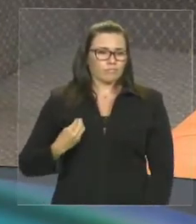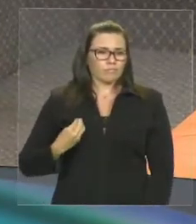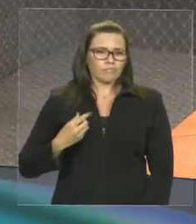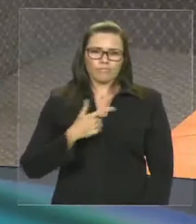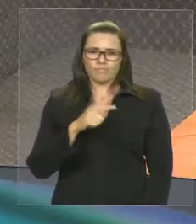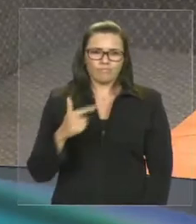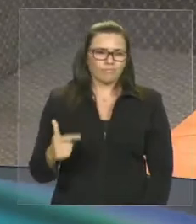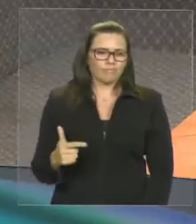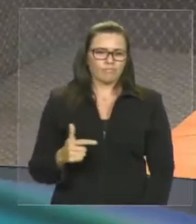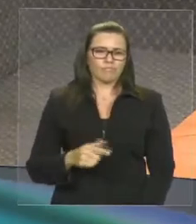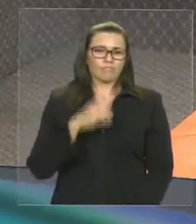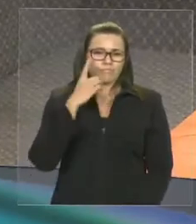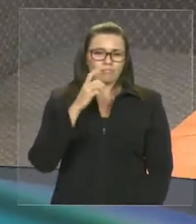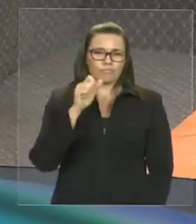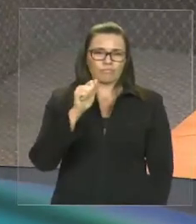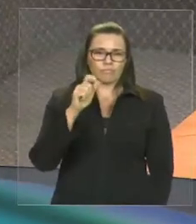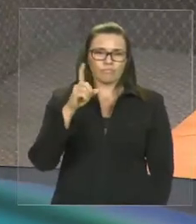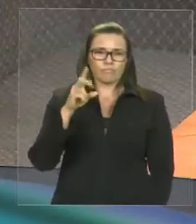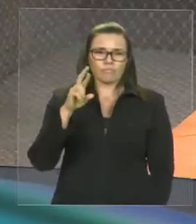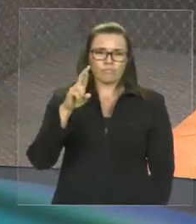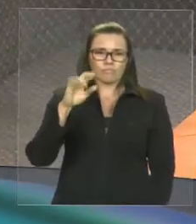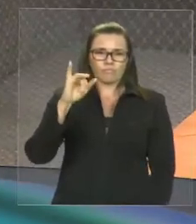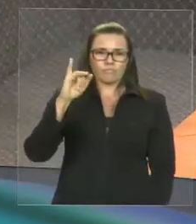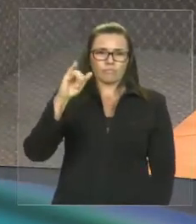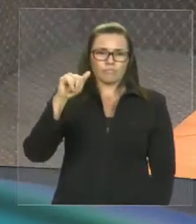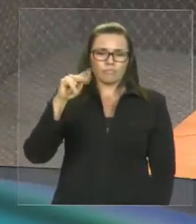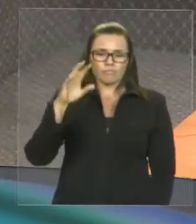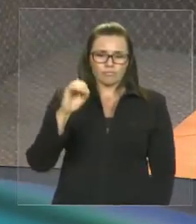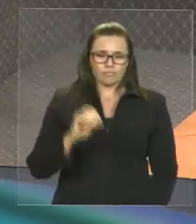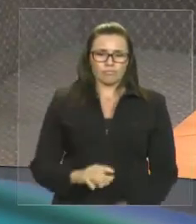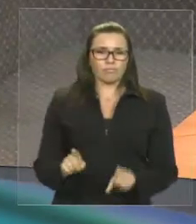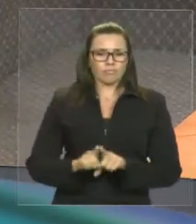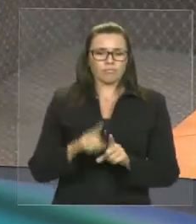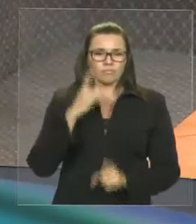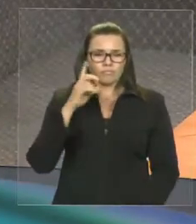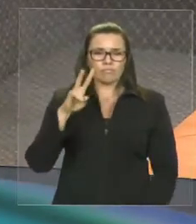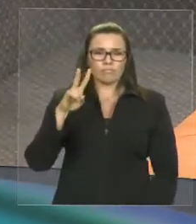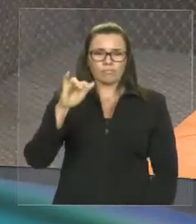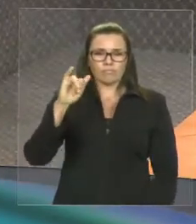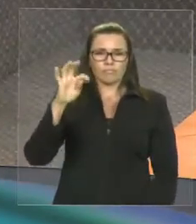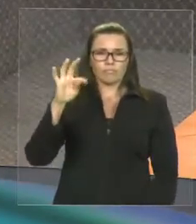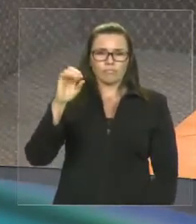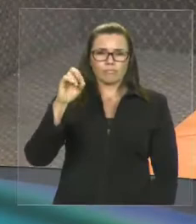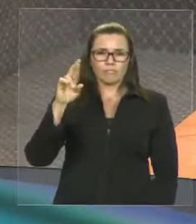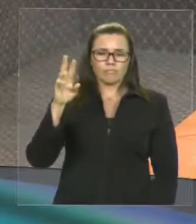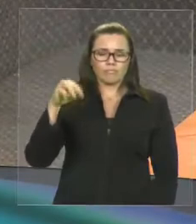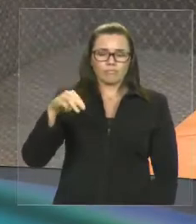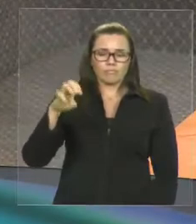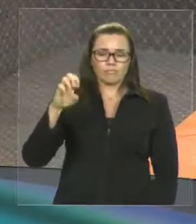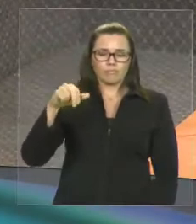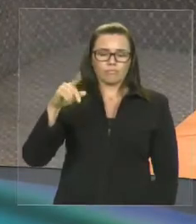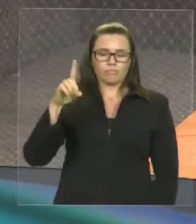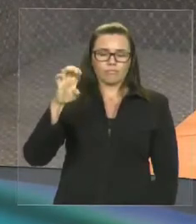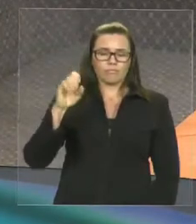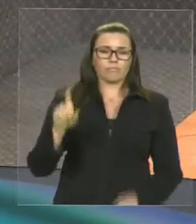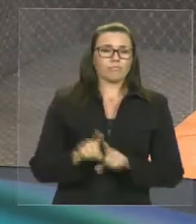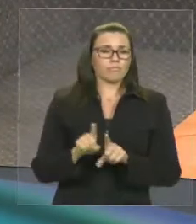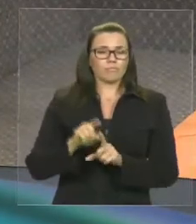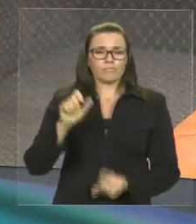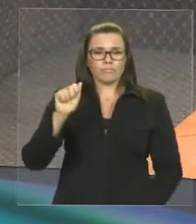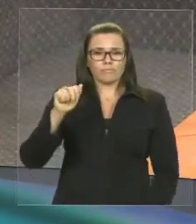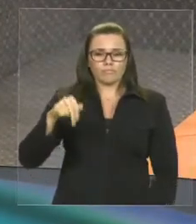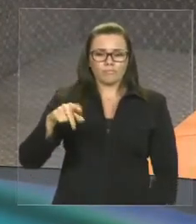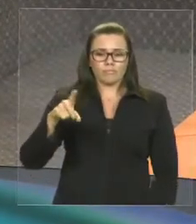não estava o deputado Vitor Mendes, não estava o deputado André, o deputado Souza.